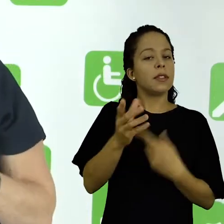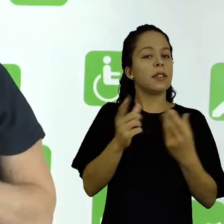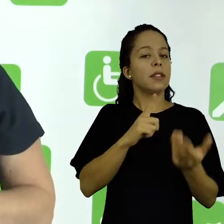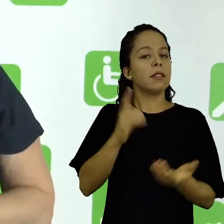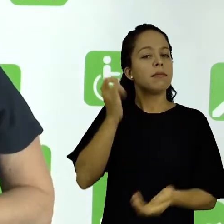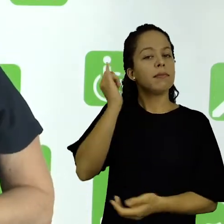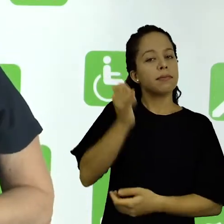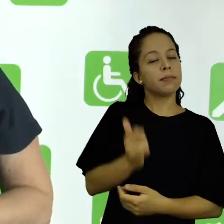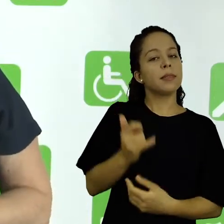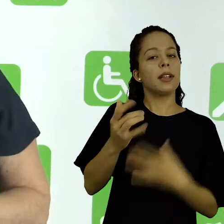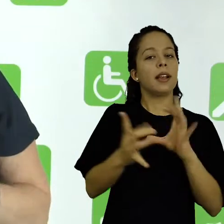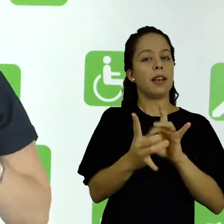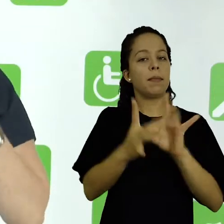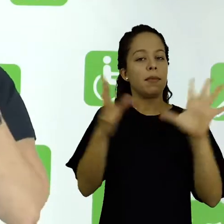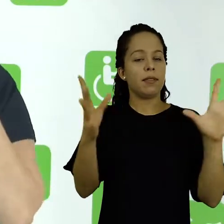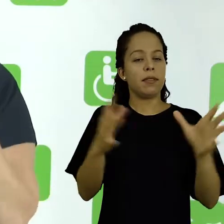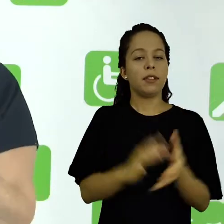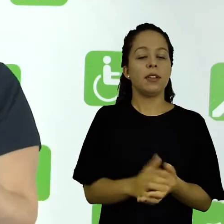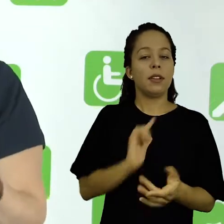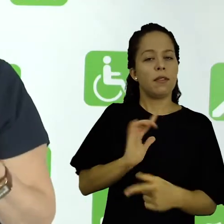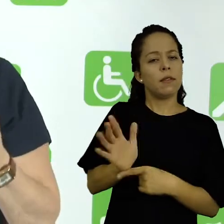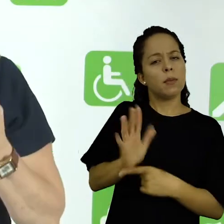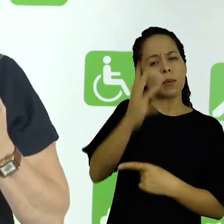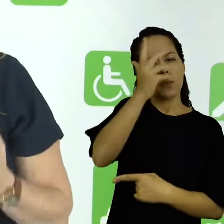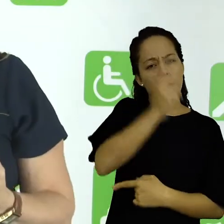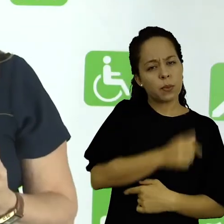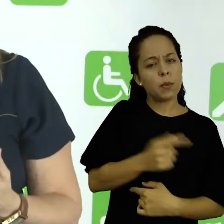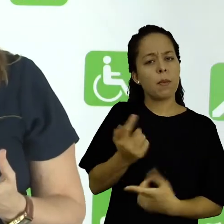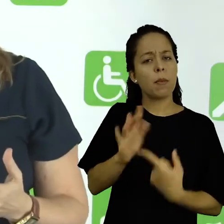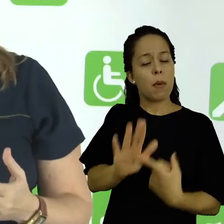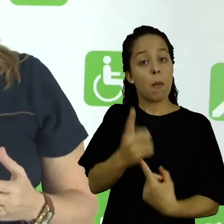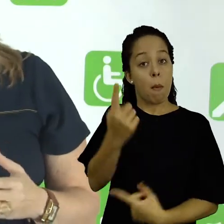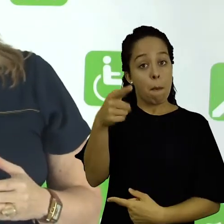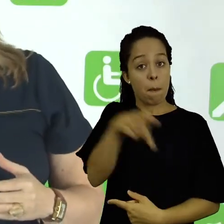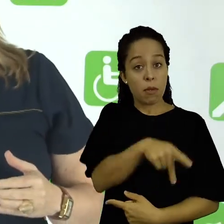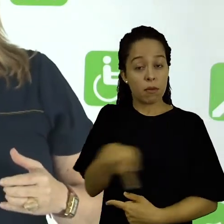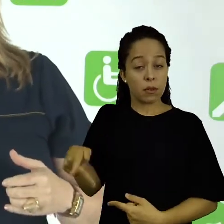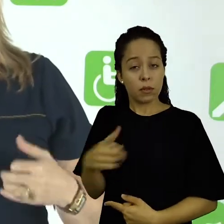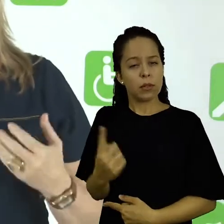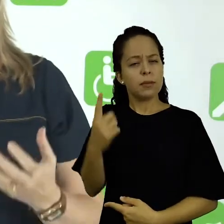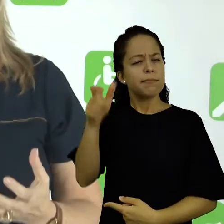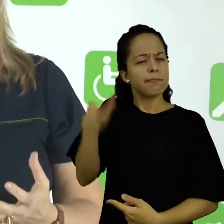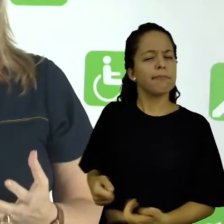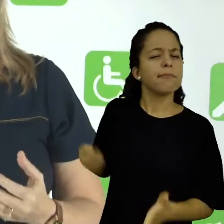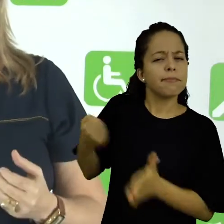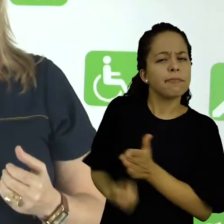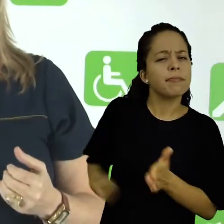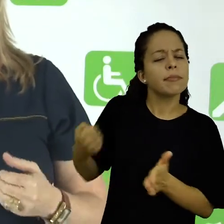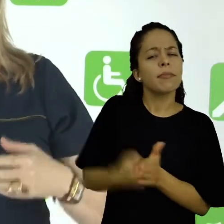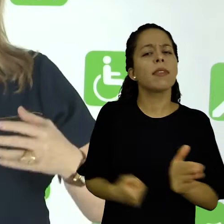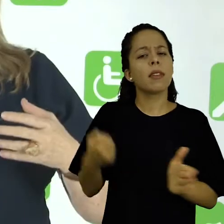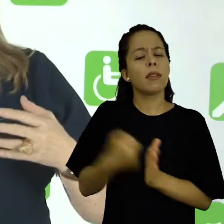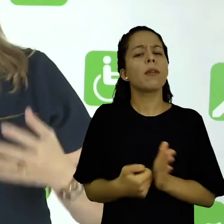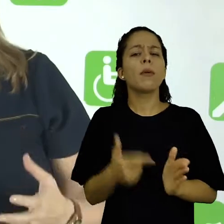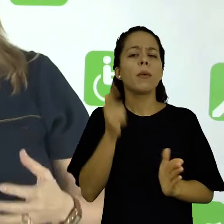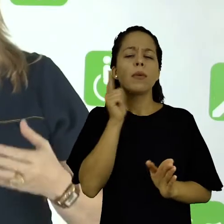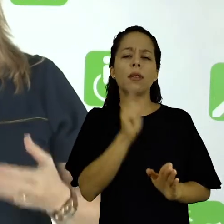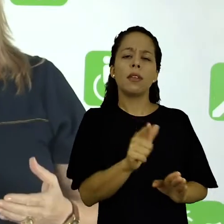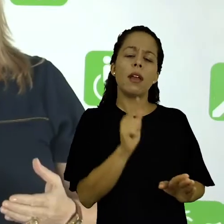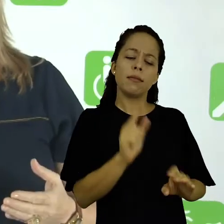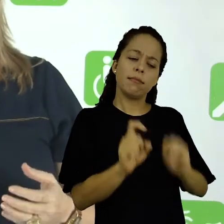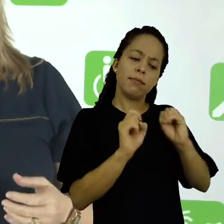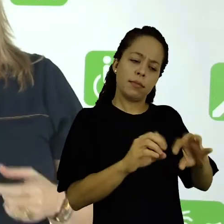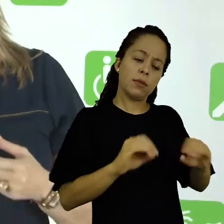Um belíssimo filme que reflete a luta de uma professora para trabalhar com uma